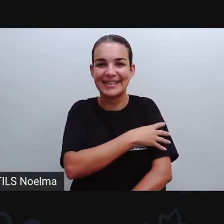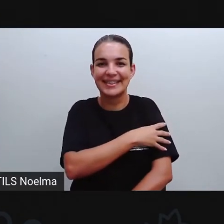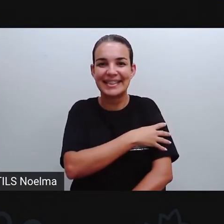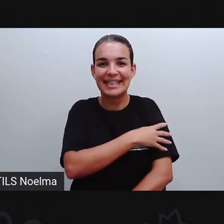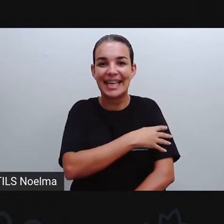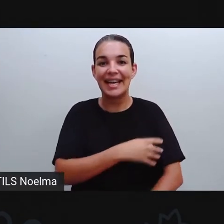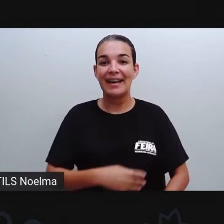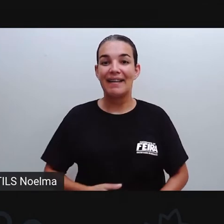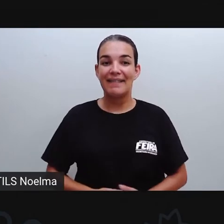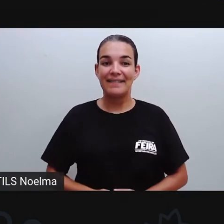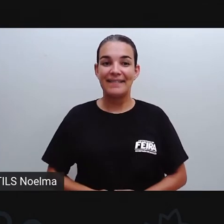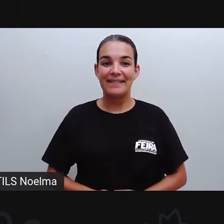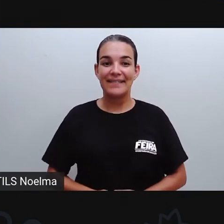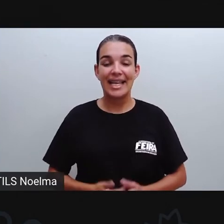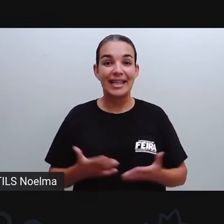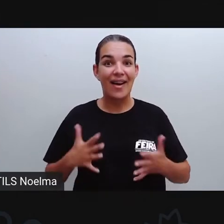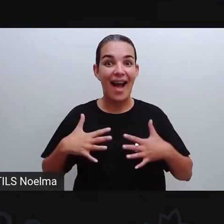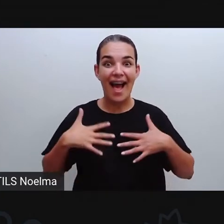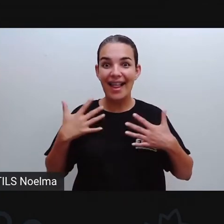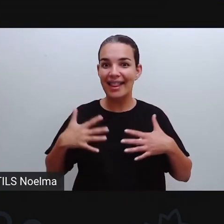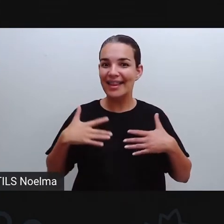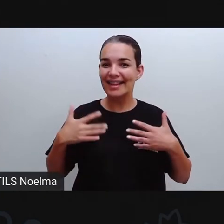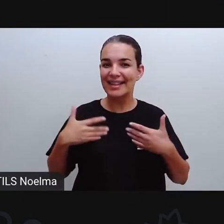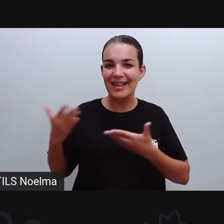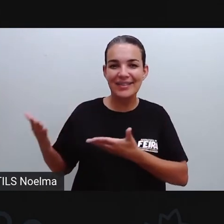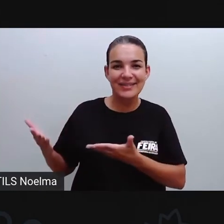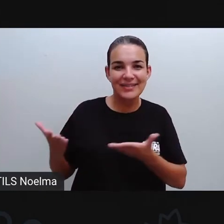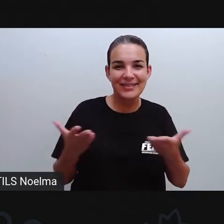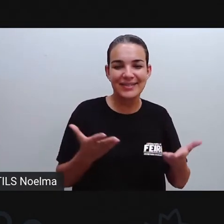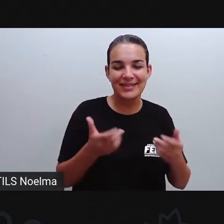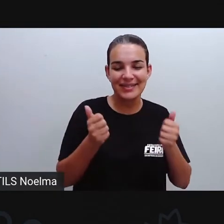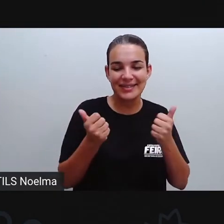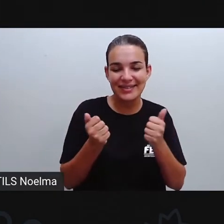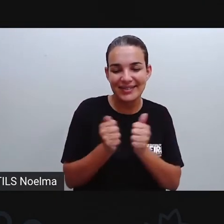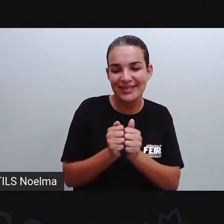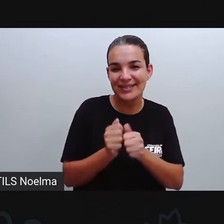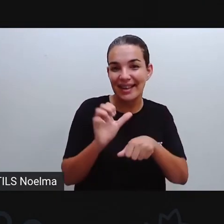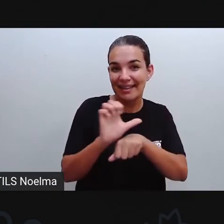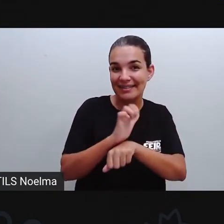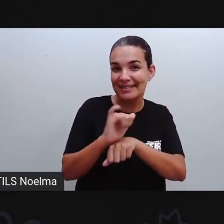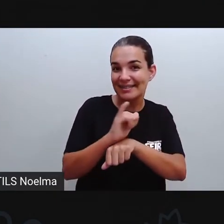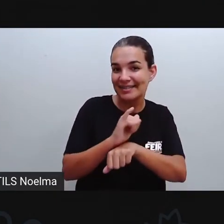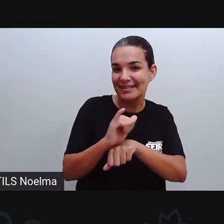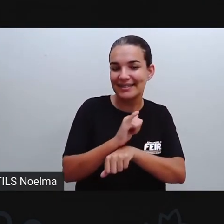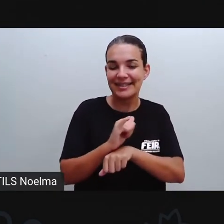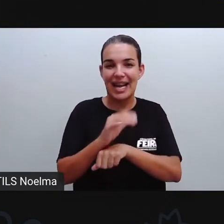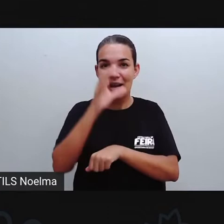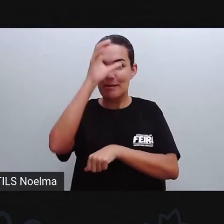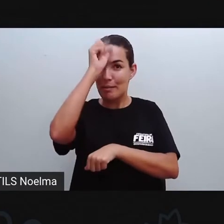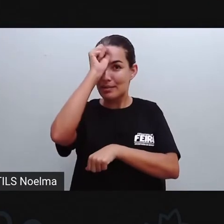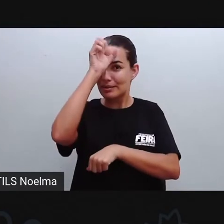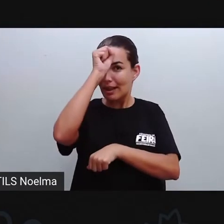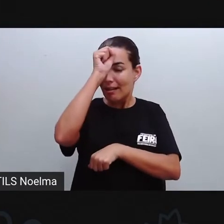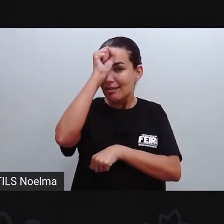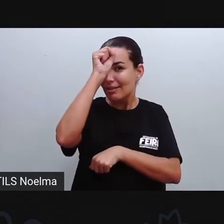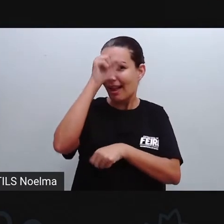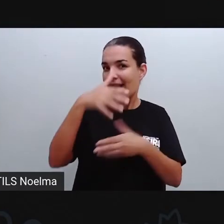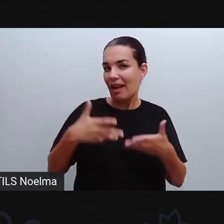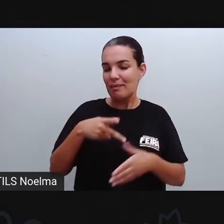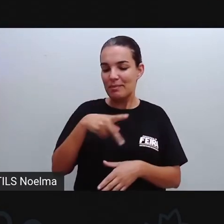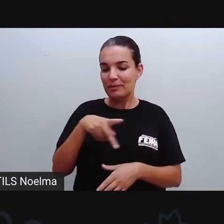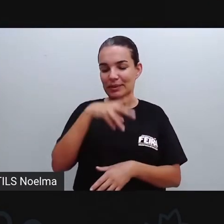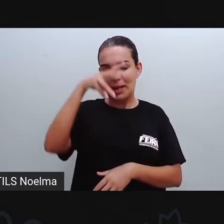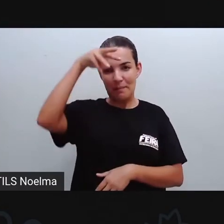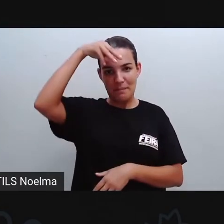anos. É com enorme alegria que a gente recebe vocês aqui no nosso canal para mais um momento de muito aprendizado. Eu sou a professora